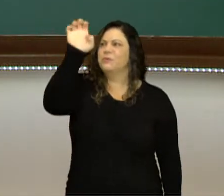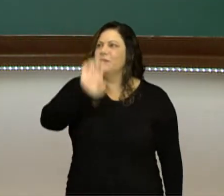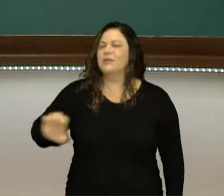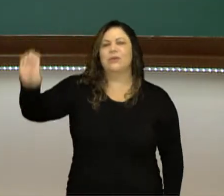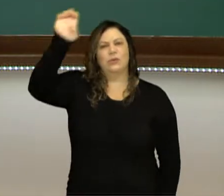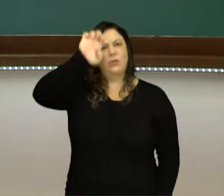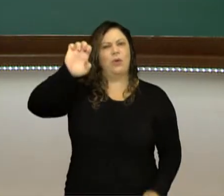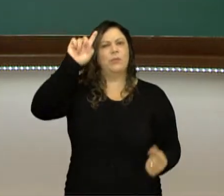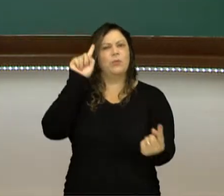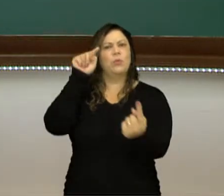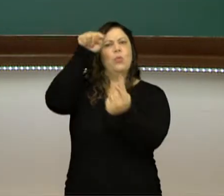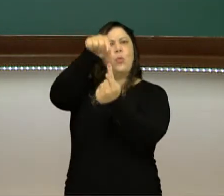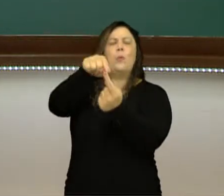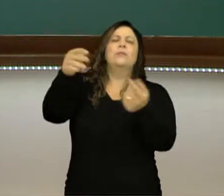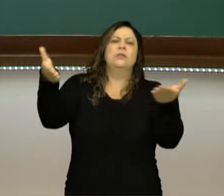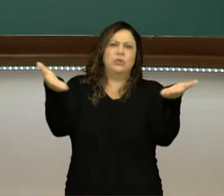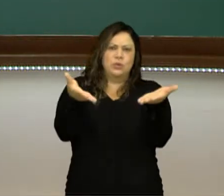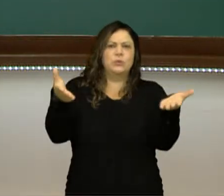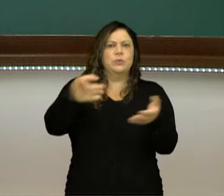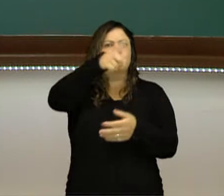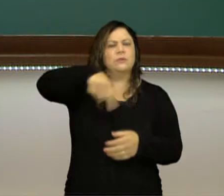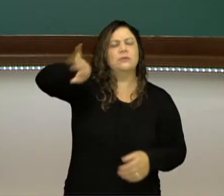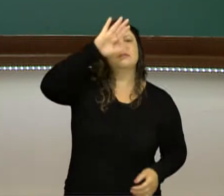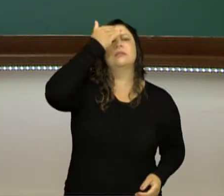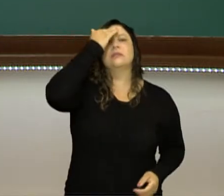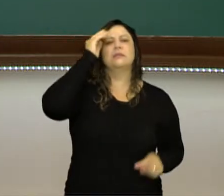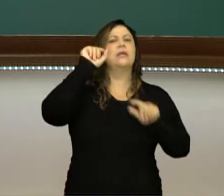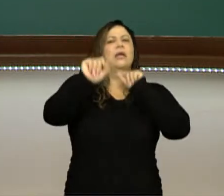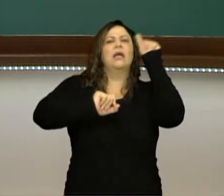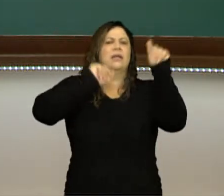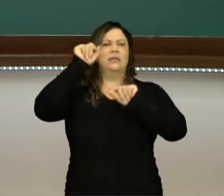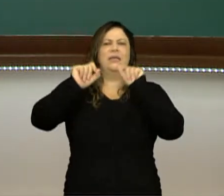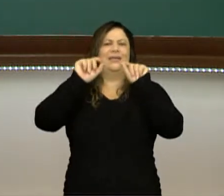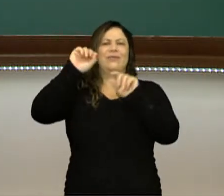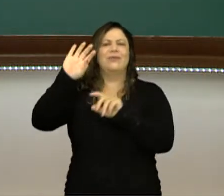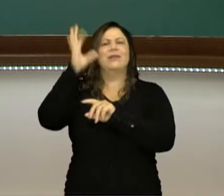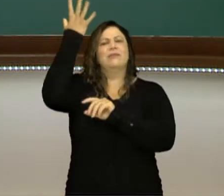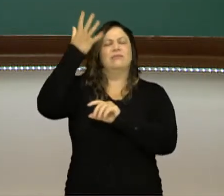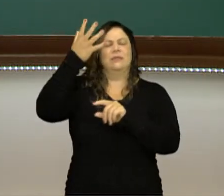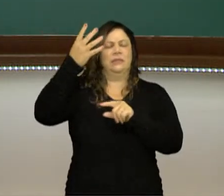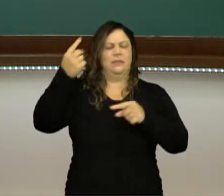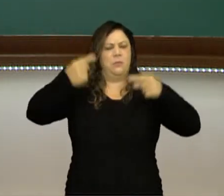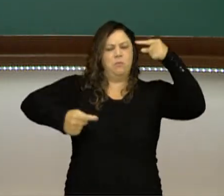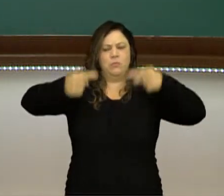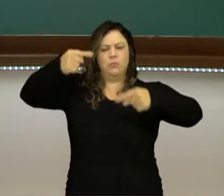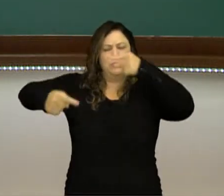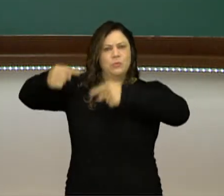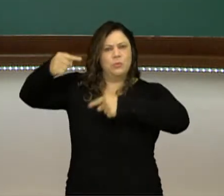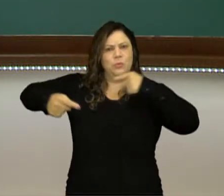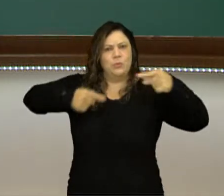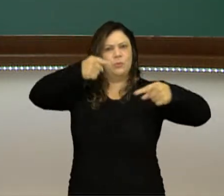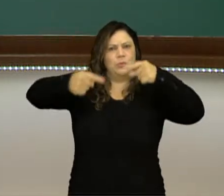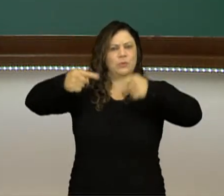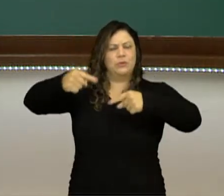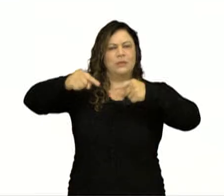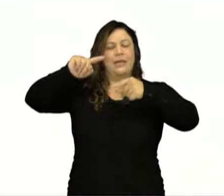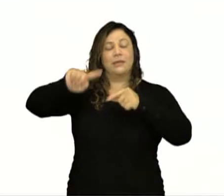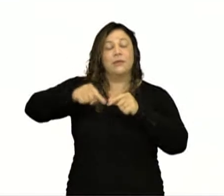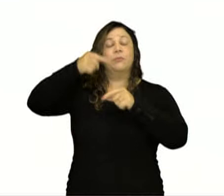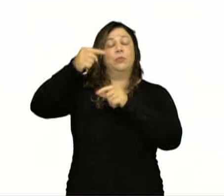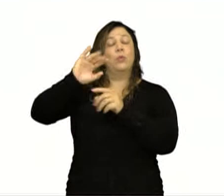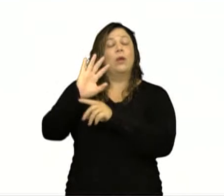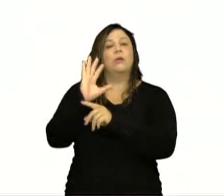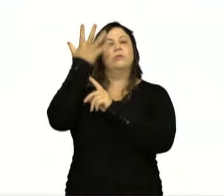ter um grande objetivo aqui, que é tentar compreender esse grande fenômeno político, que vai ser determinante para o acontecimento da Segunda Guerra Mundial.